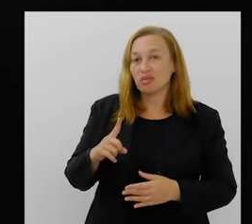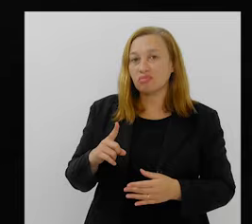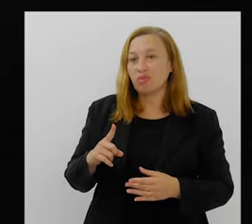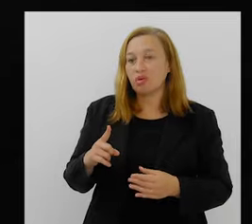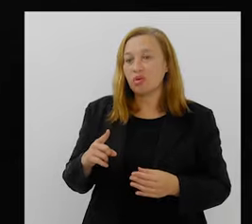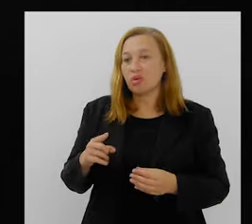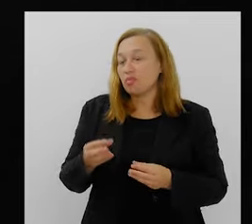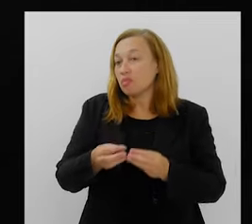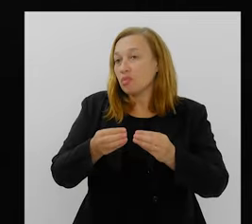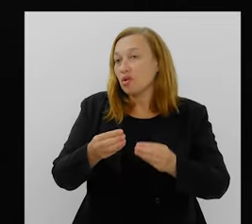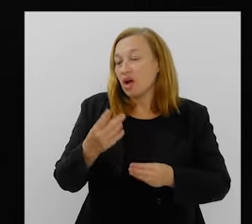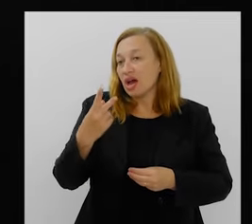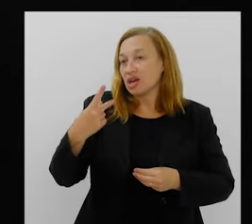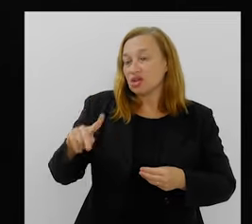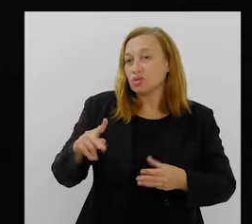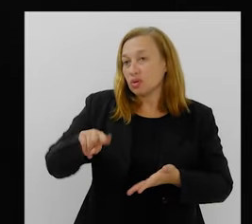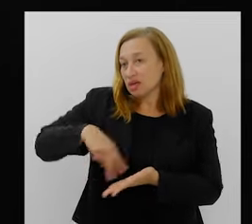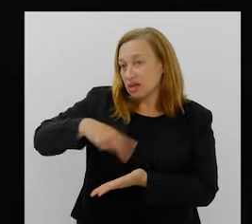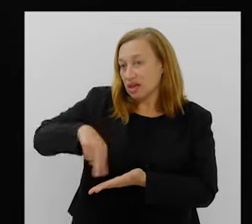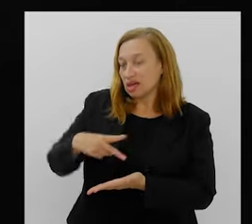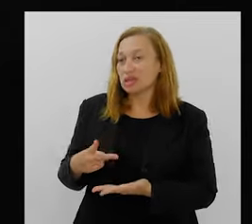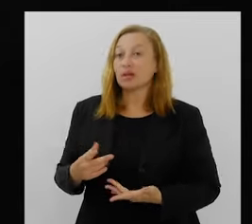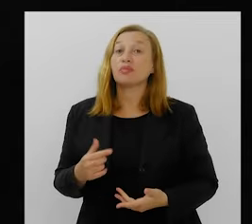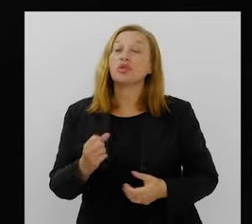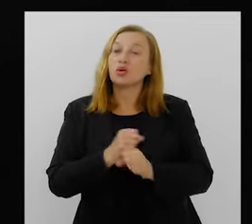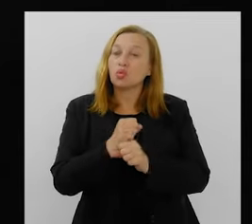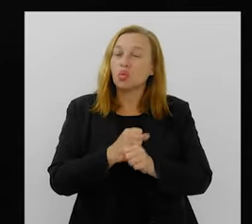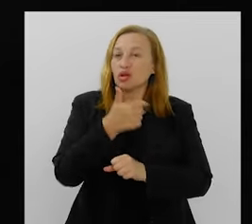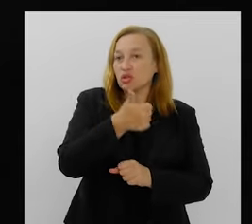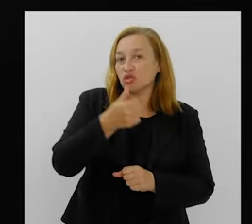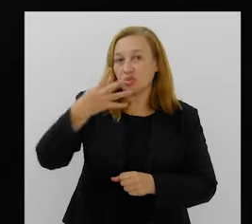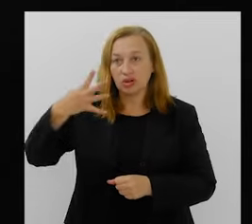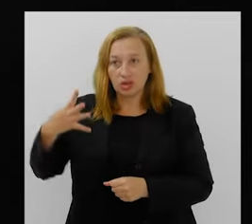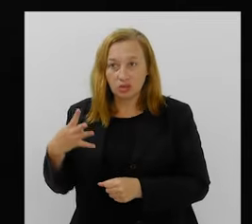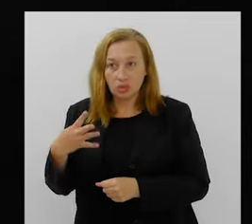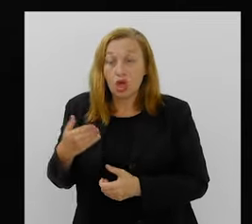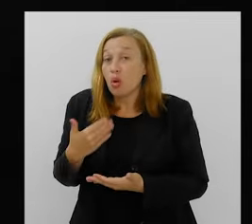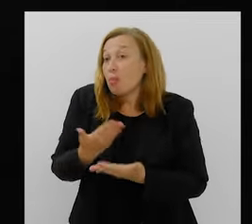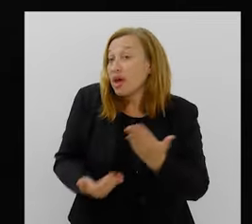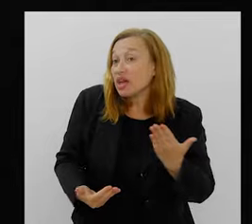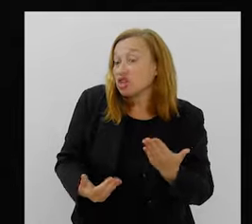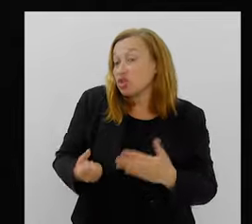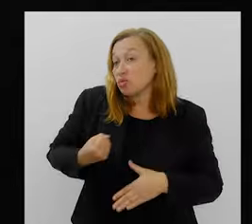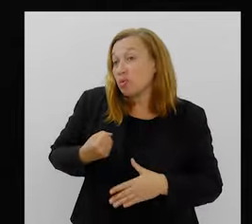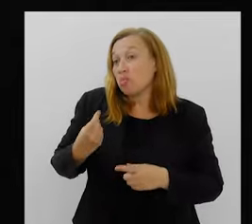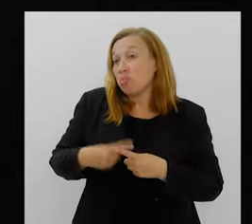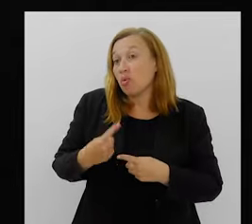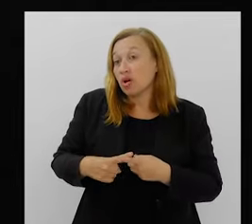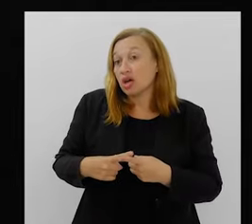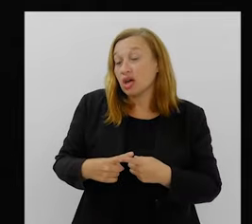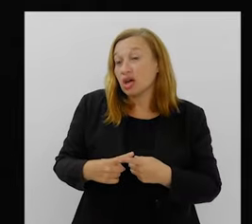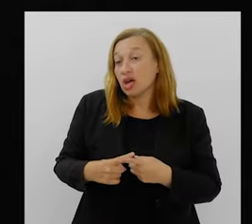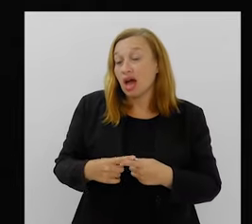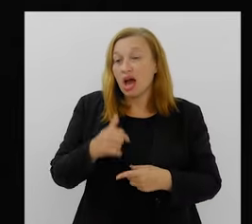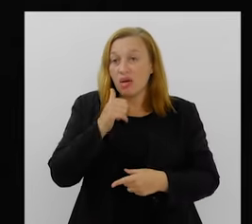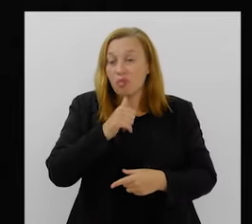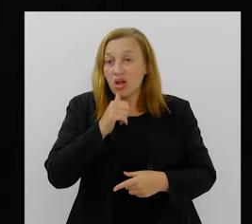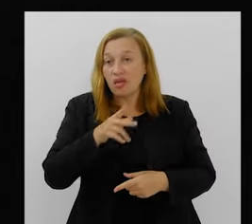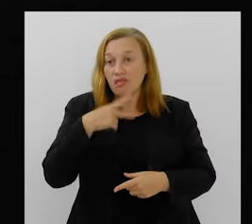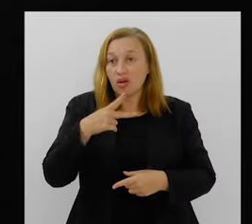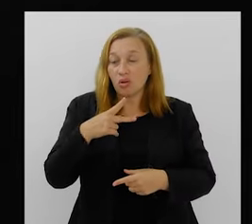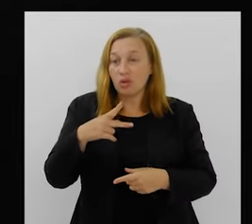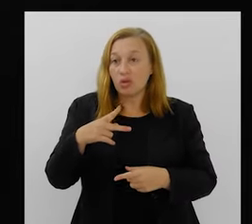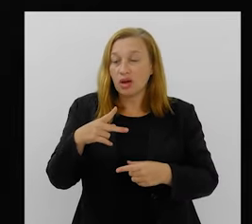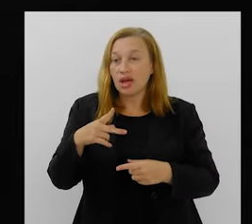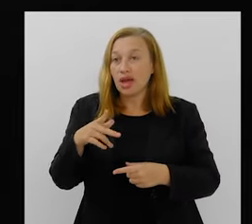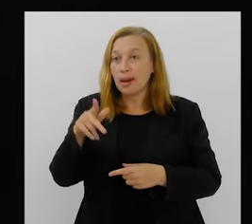No ano, por exemplo, que essa minha fantasia é belíssima, 2014, eu perdi ponto porque a jurada falou que a